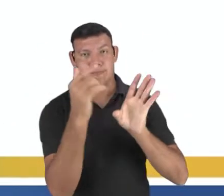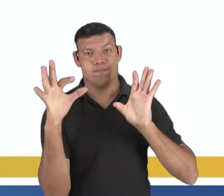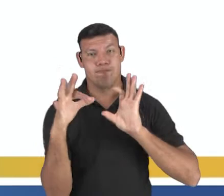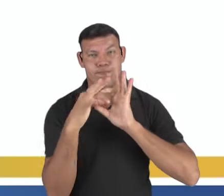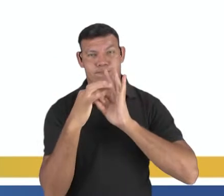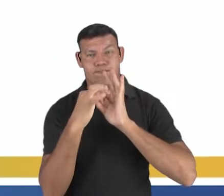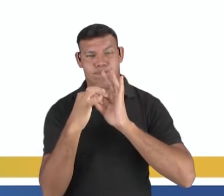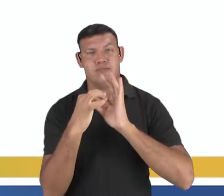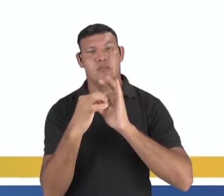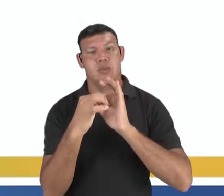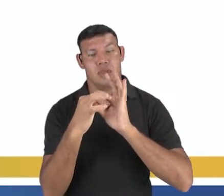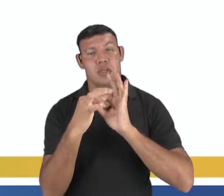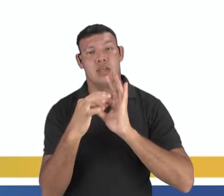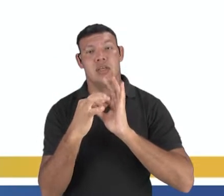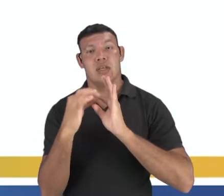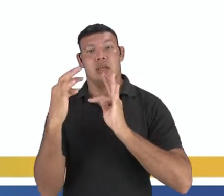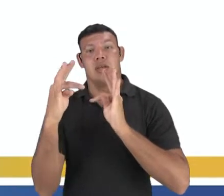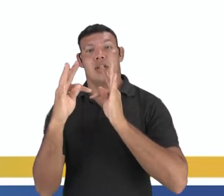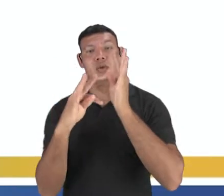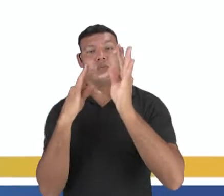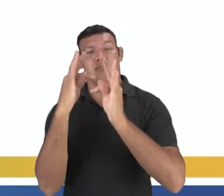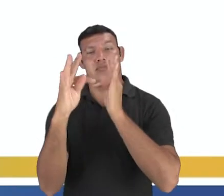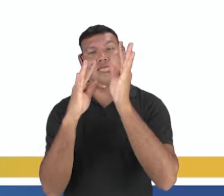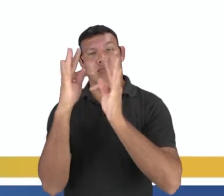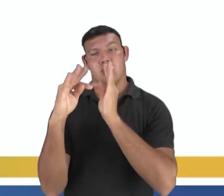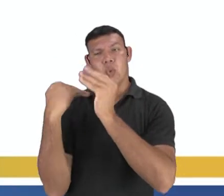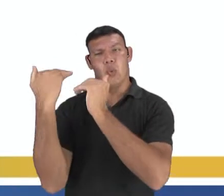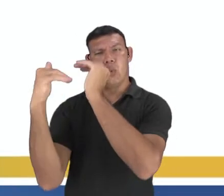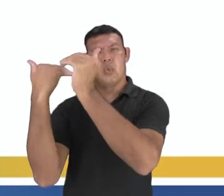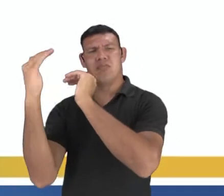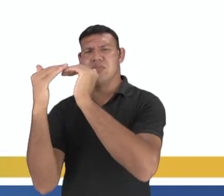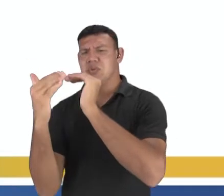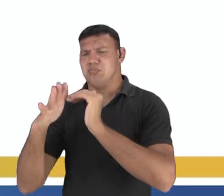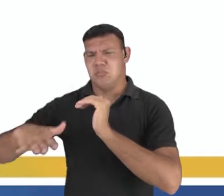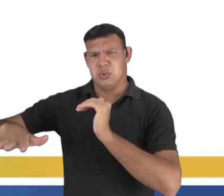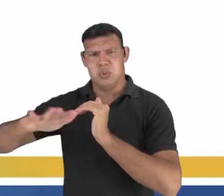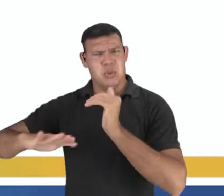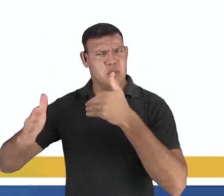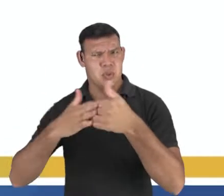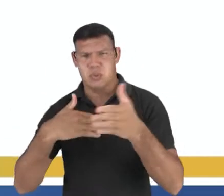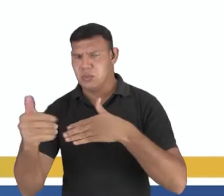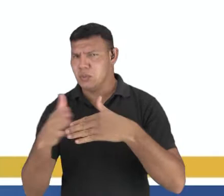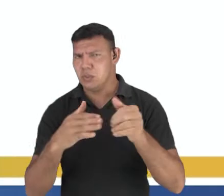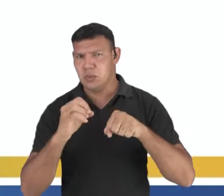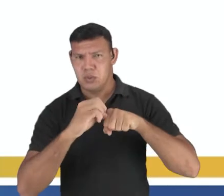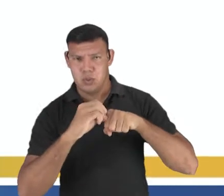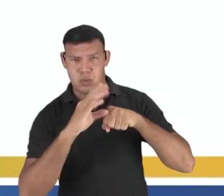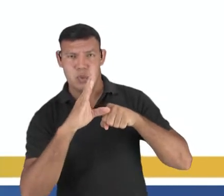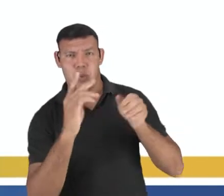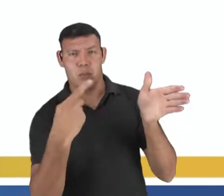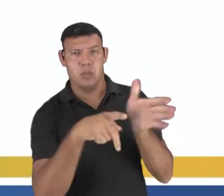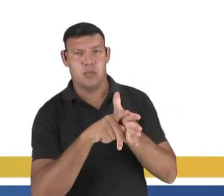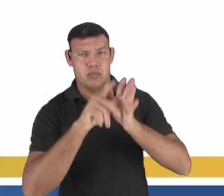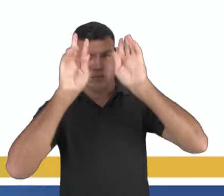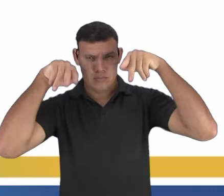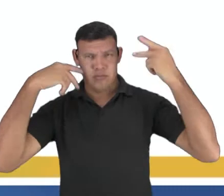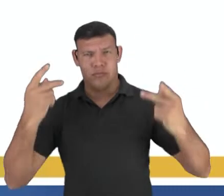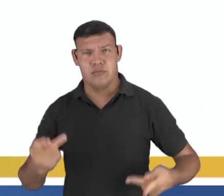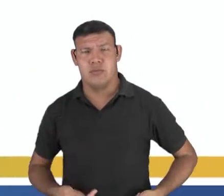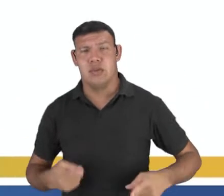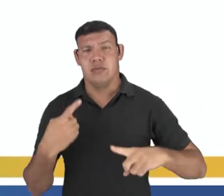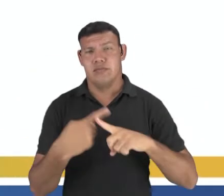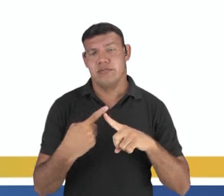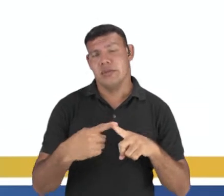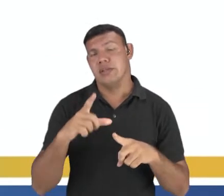ligada aos avanços tecnológicos quanto qualquer outra área do conhecimento humano. À medida que surgem novas formas